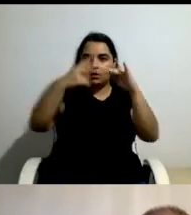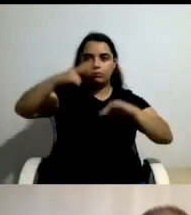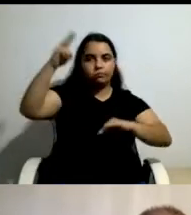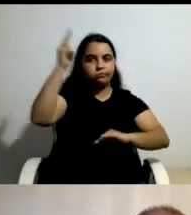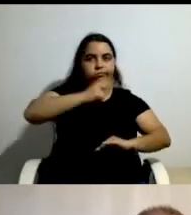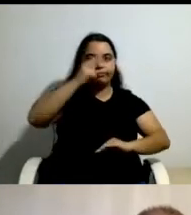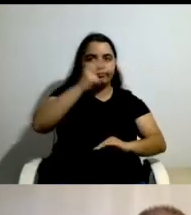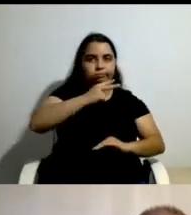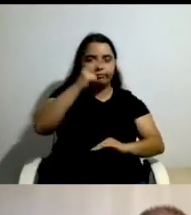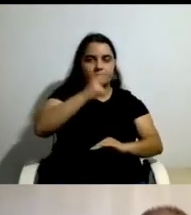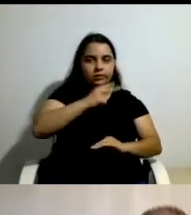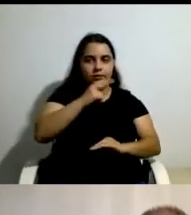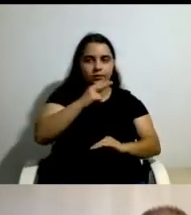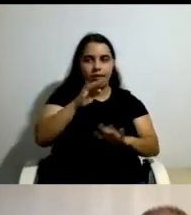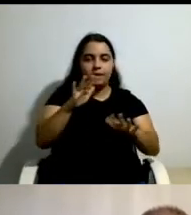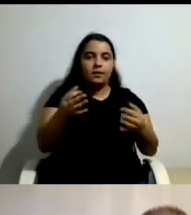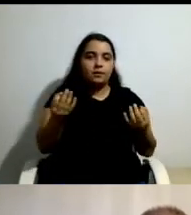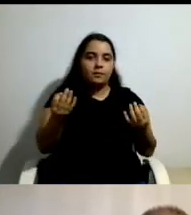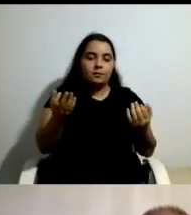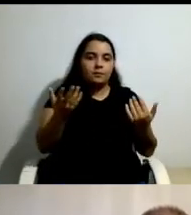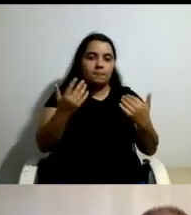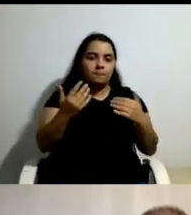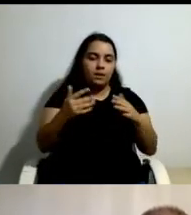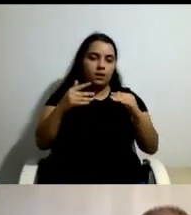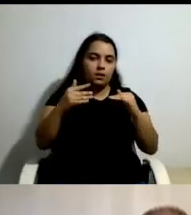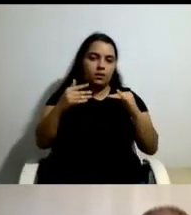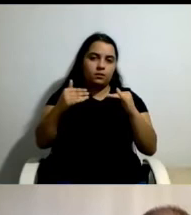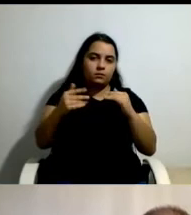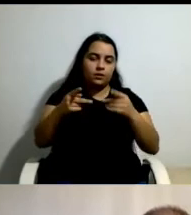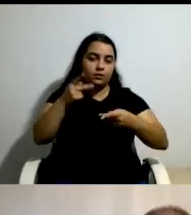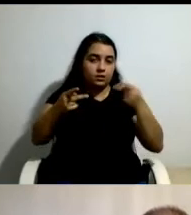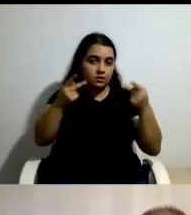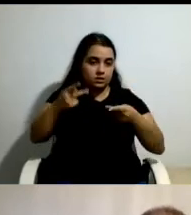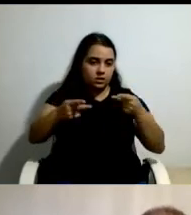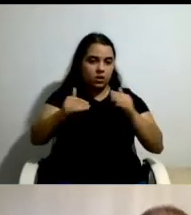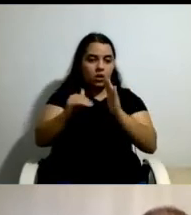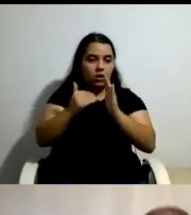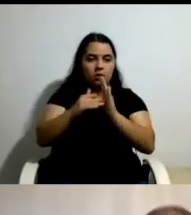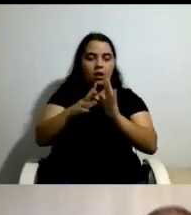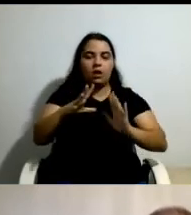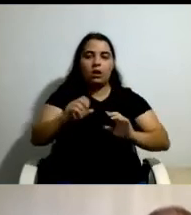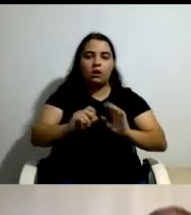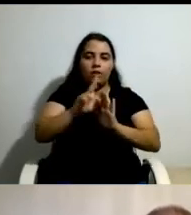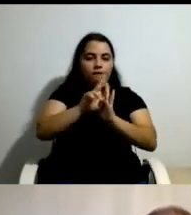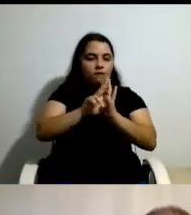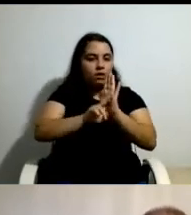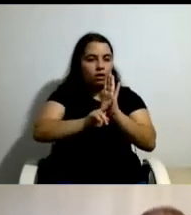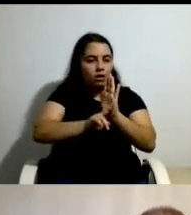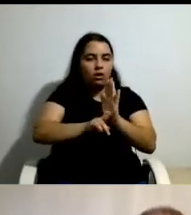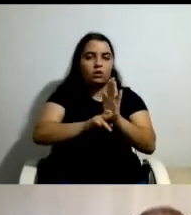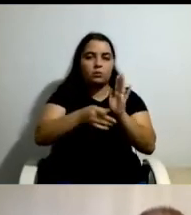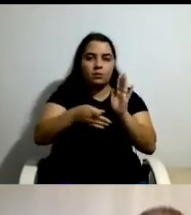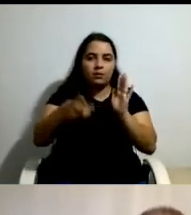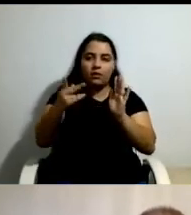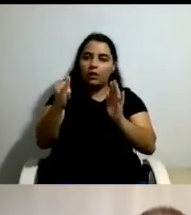embora no momento de avaliação intermédia tivéssemos tido acesso aos relatórios de execução do PPVI, dos relatórios e planos de